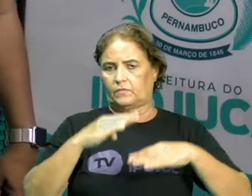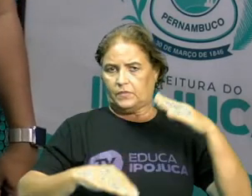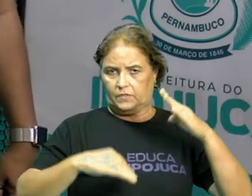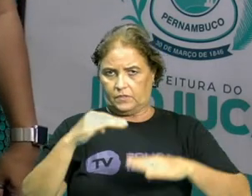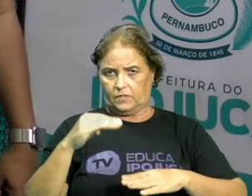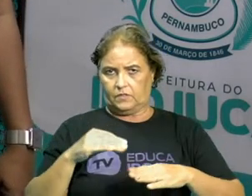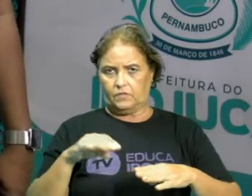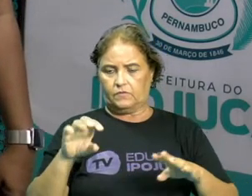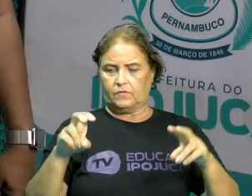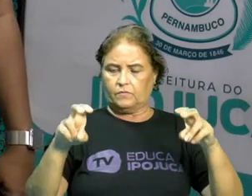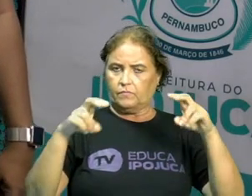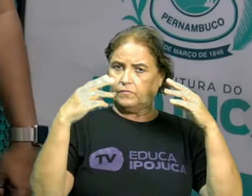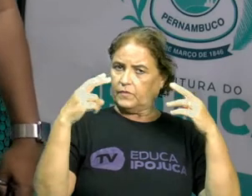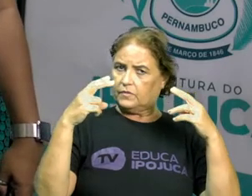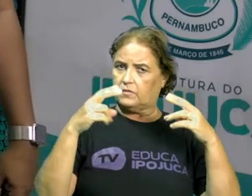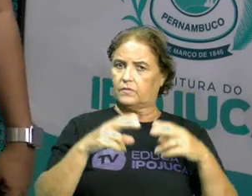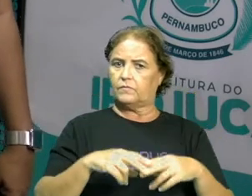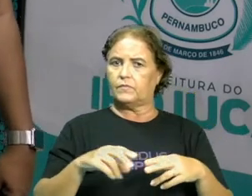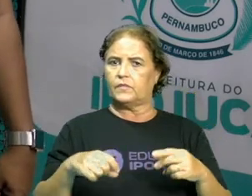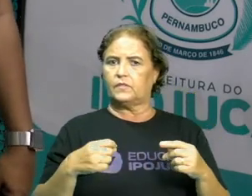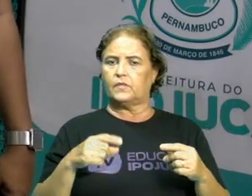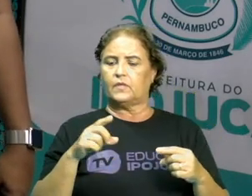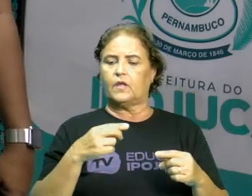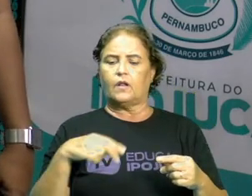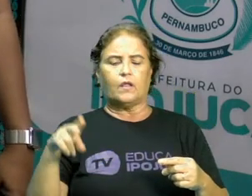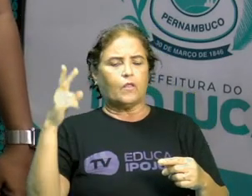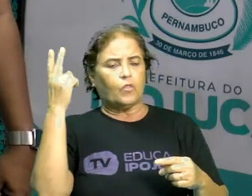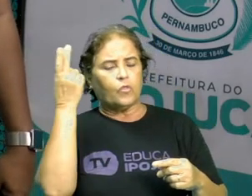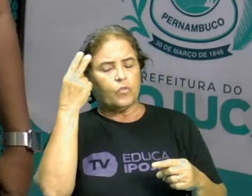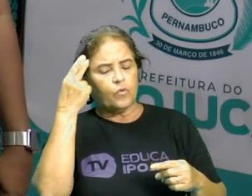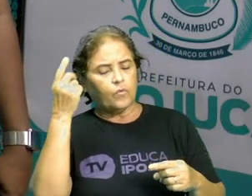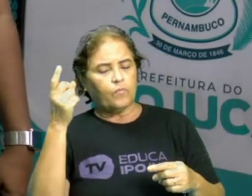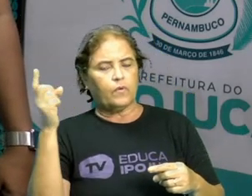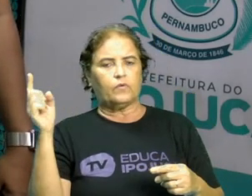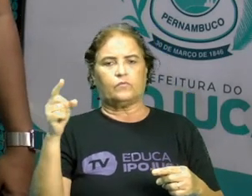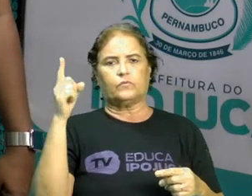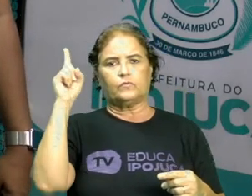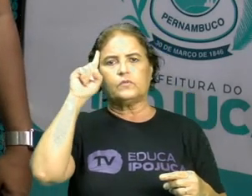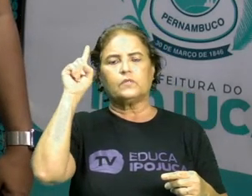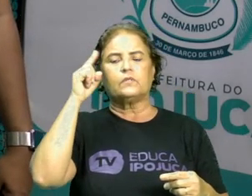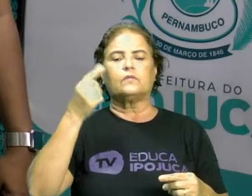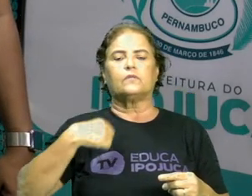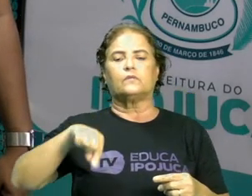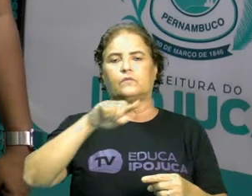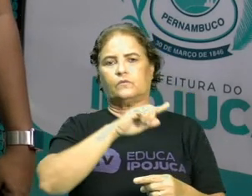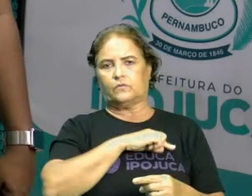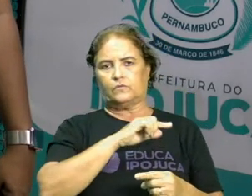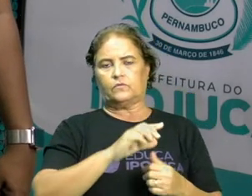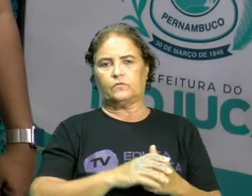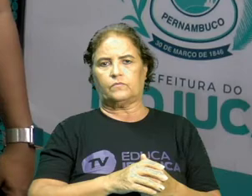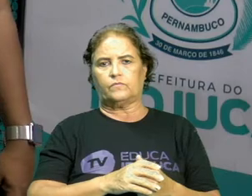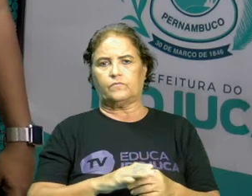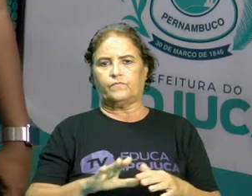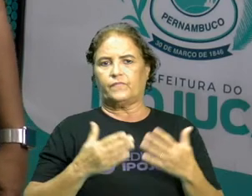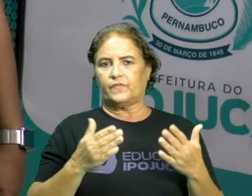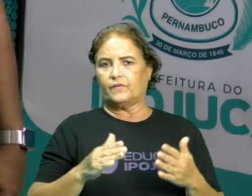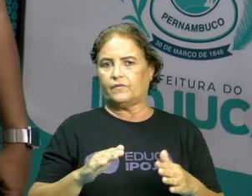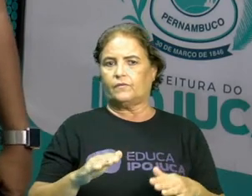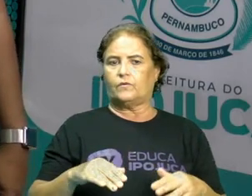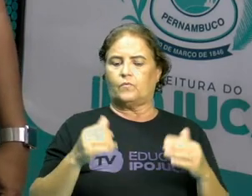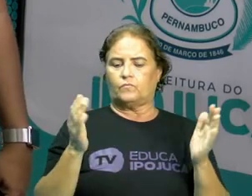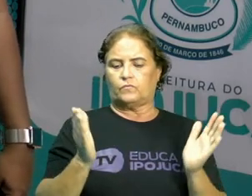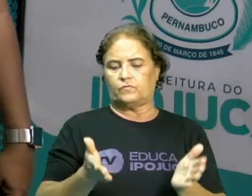você vai perceber que elas são muito mais comuns no nosso dia a dia do que a gente imagina. Então, gente,